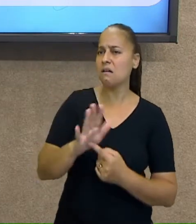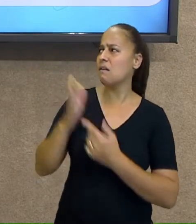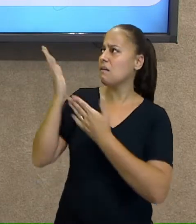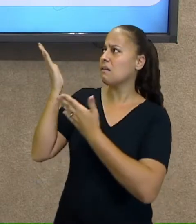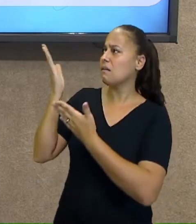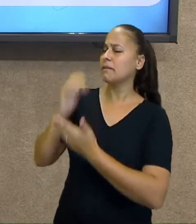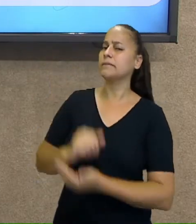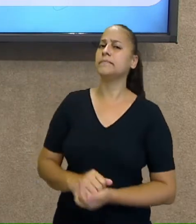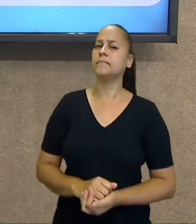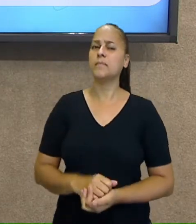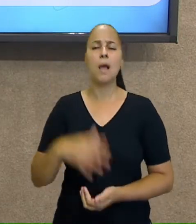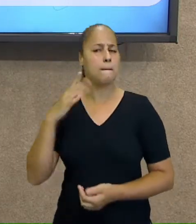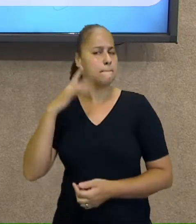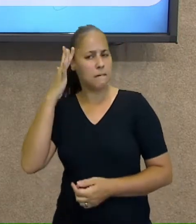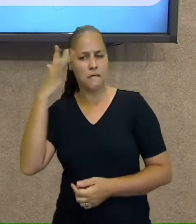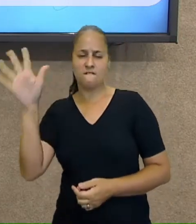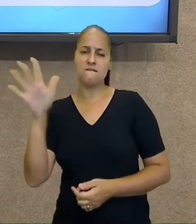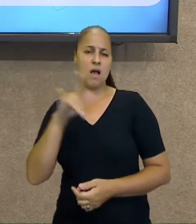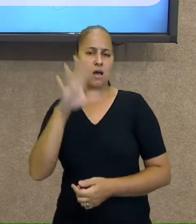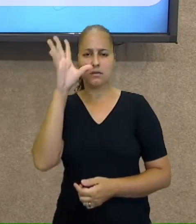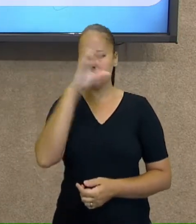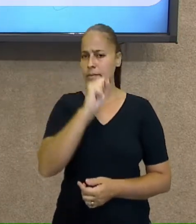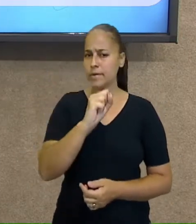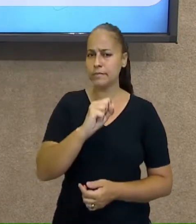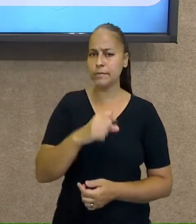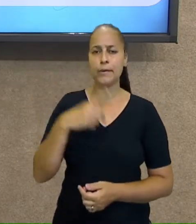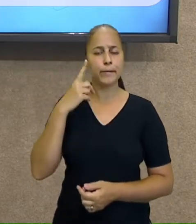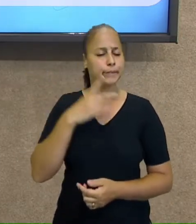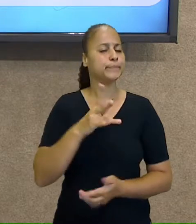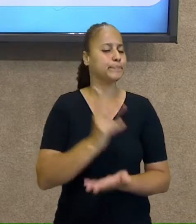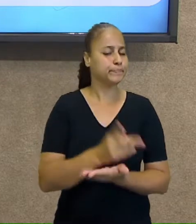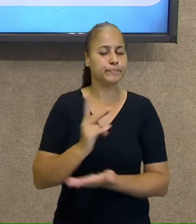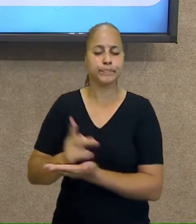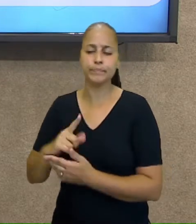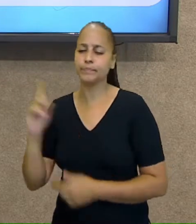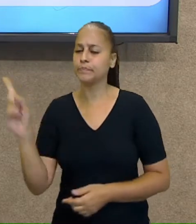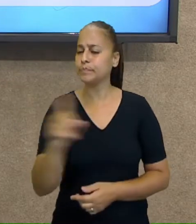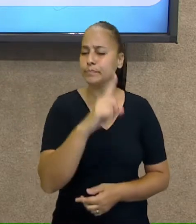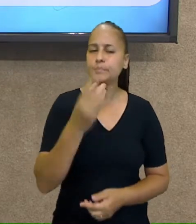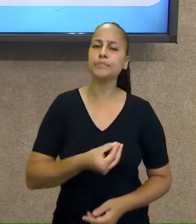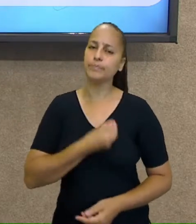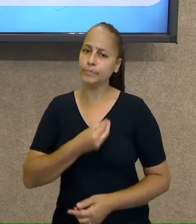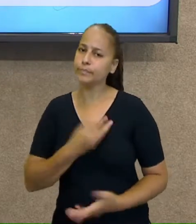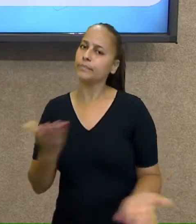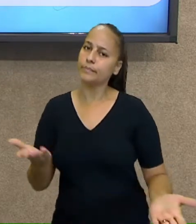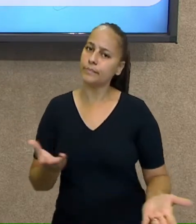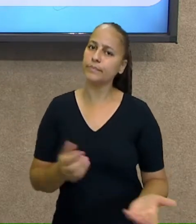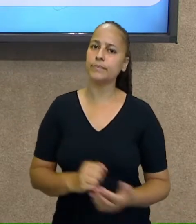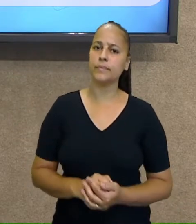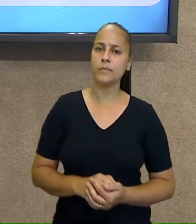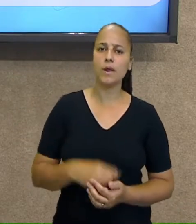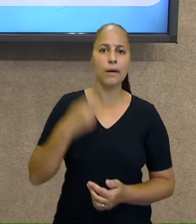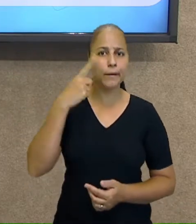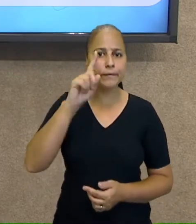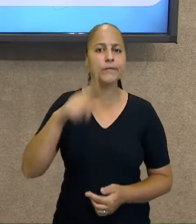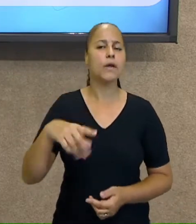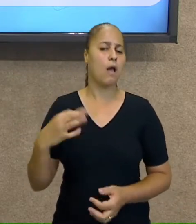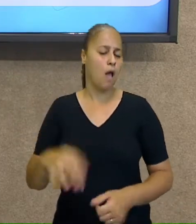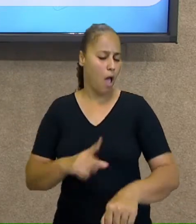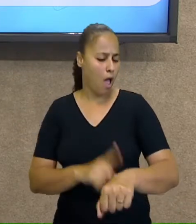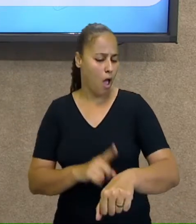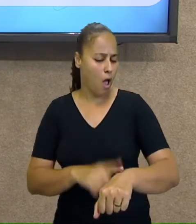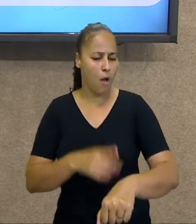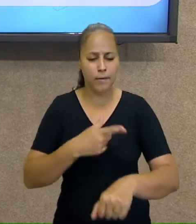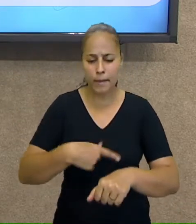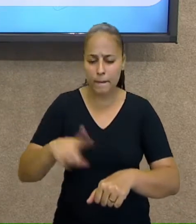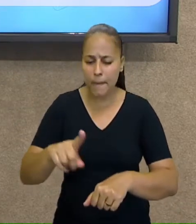essa palavra, mas elas estão presentes na nossa vida o tempo todo. Cada segundo, cada hora